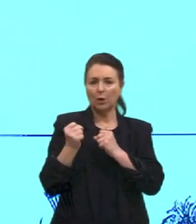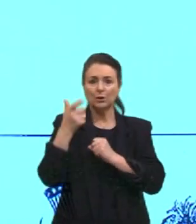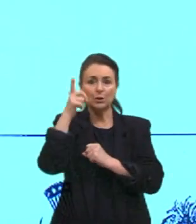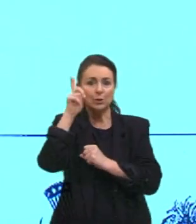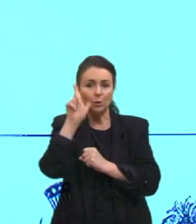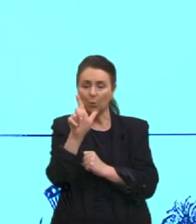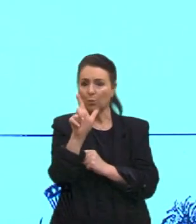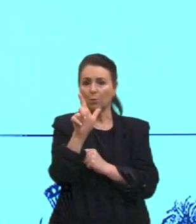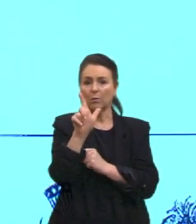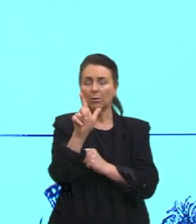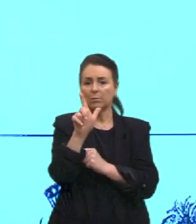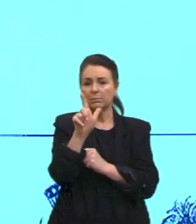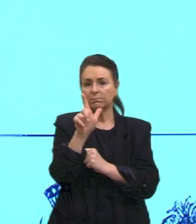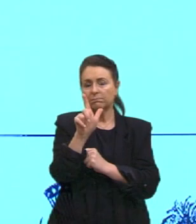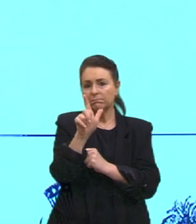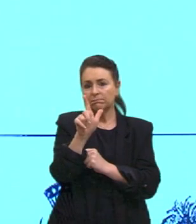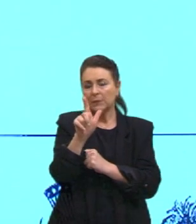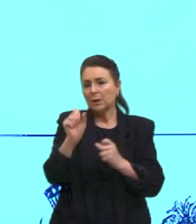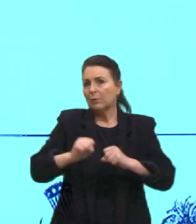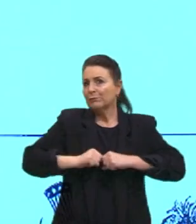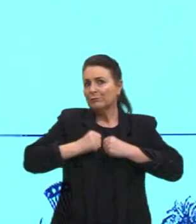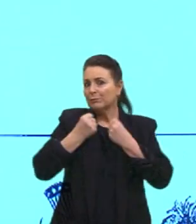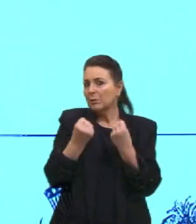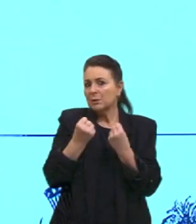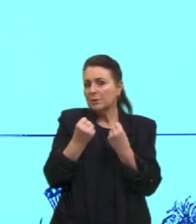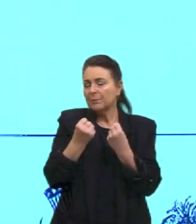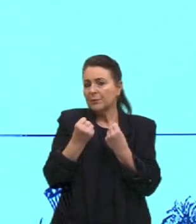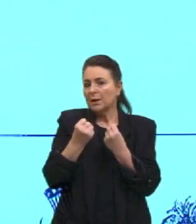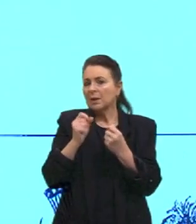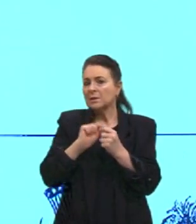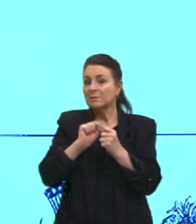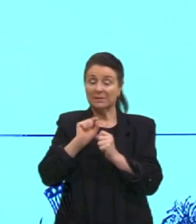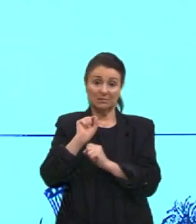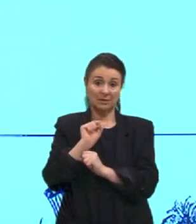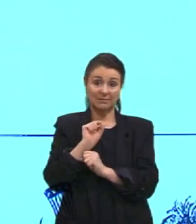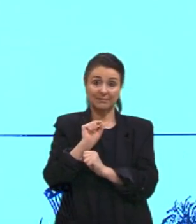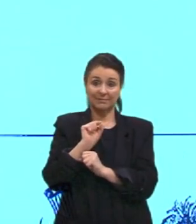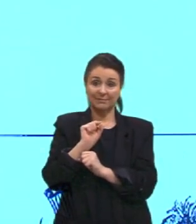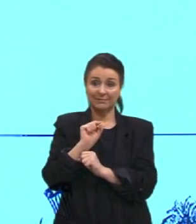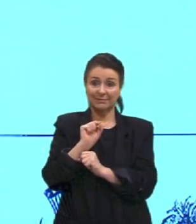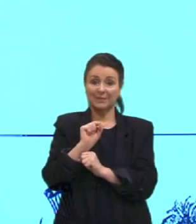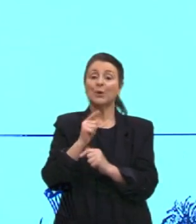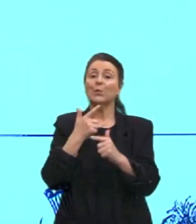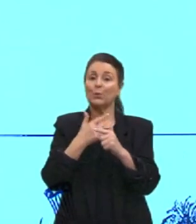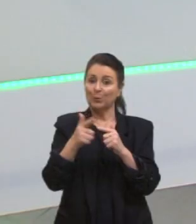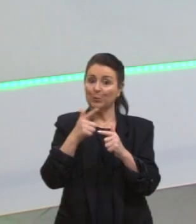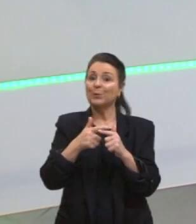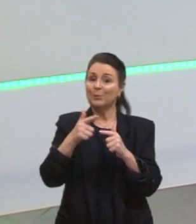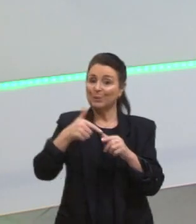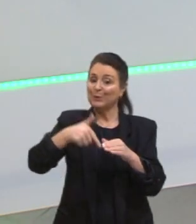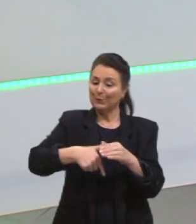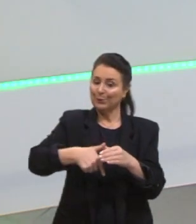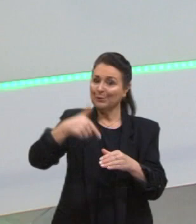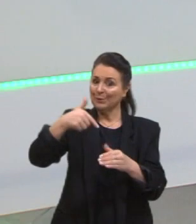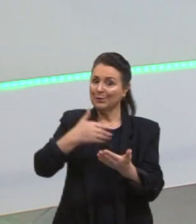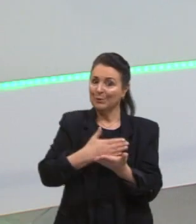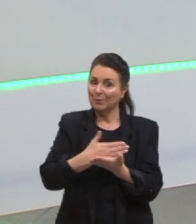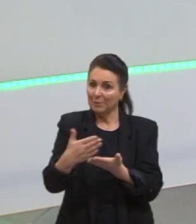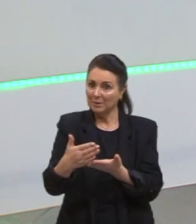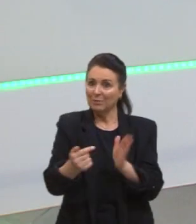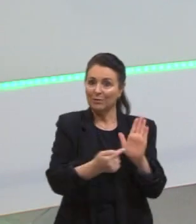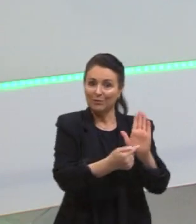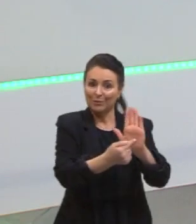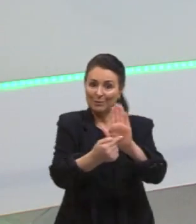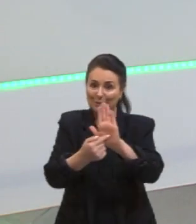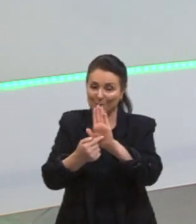via, via, é, bruta, eles fazem, né, aquele problema do petróleo. Aqui vai aparecer pra vocês, até